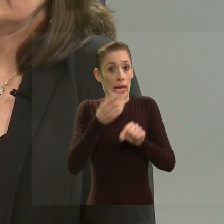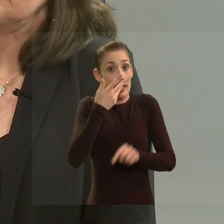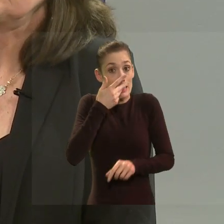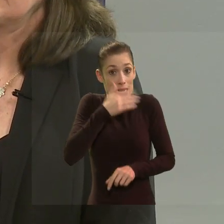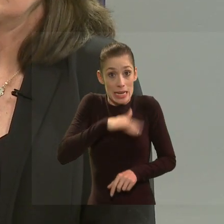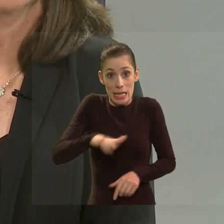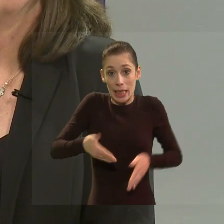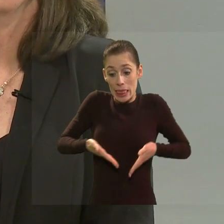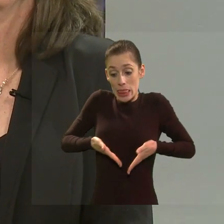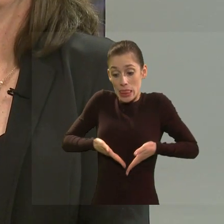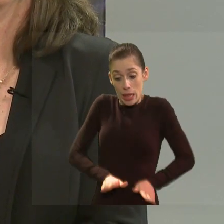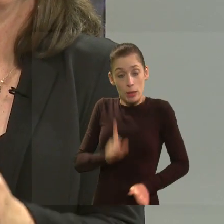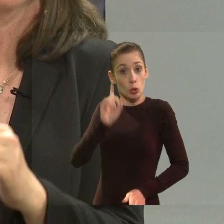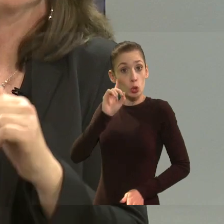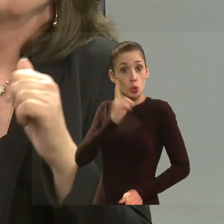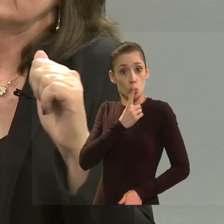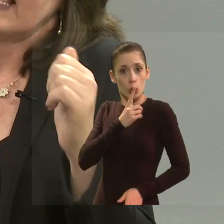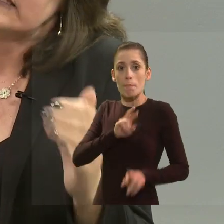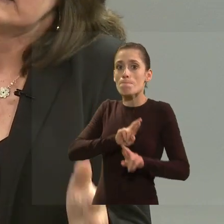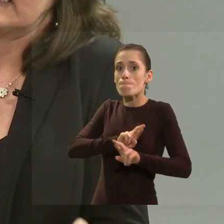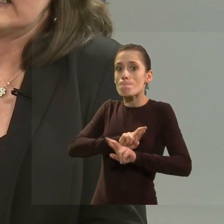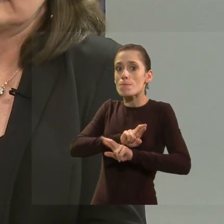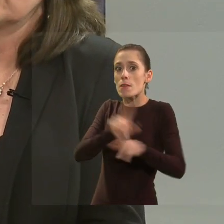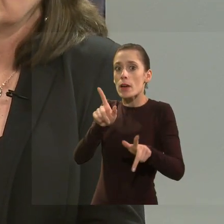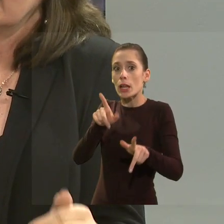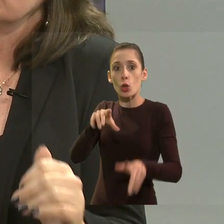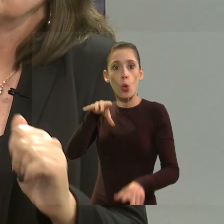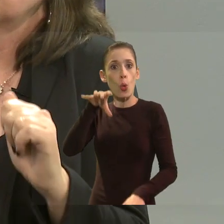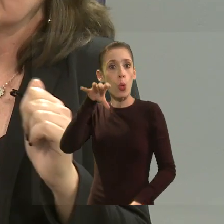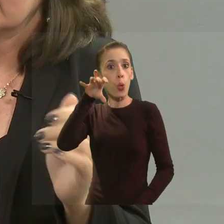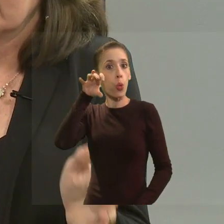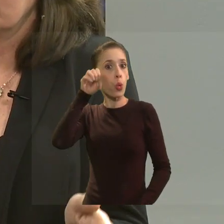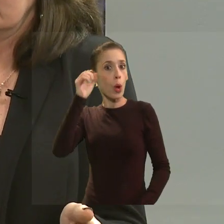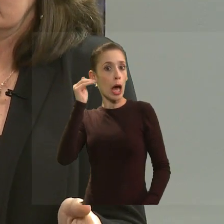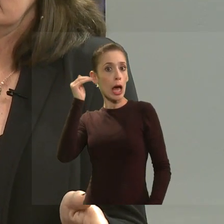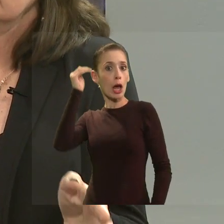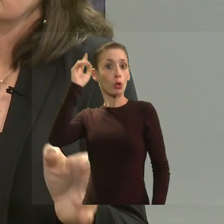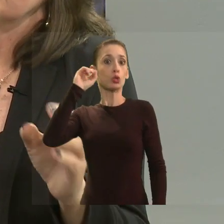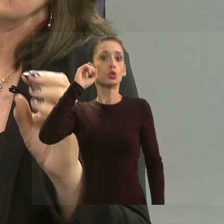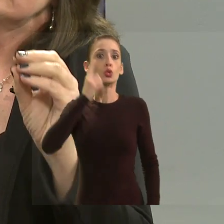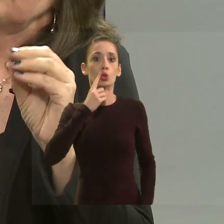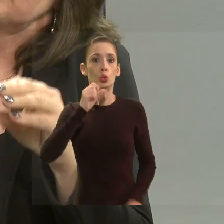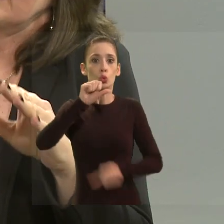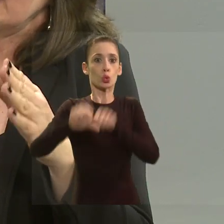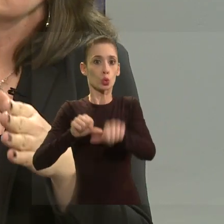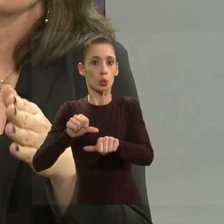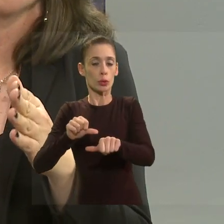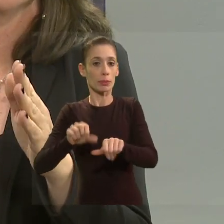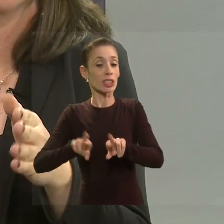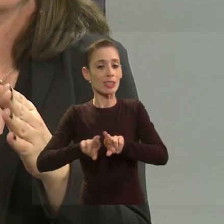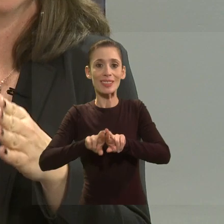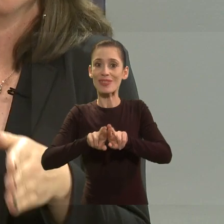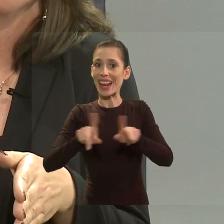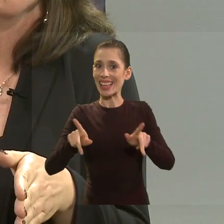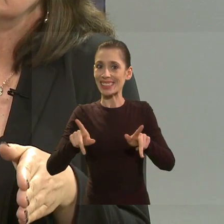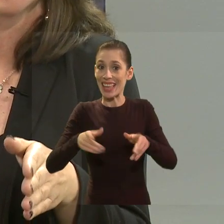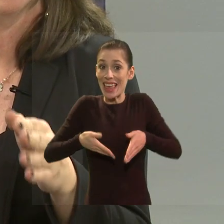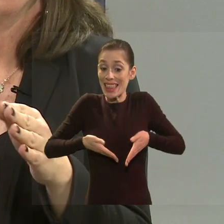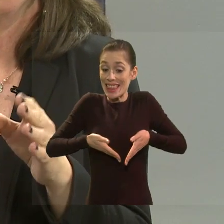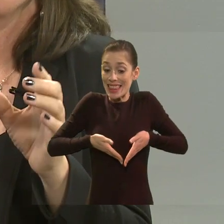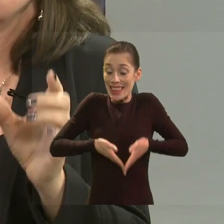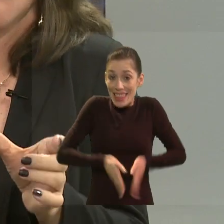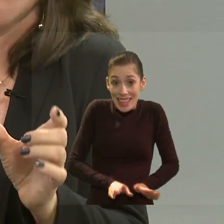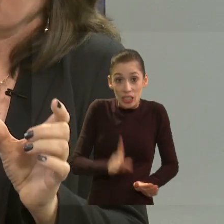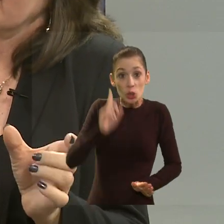surda é diferente de uma pessoa que ensurdece em relação no decorrer da vida. Uma criança que nasce com surdez profunda